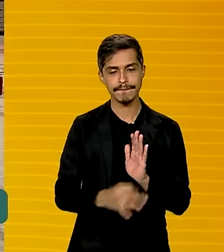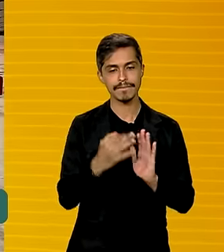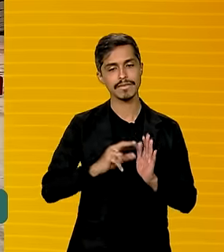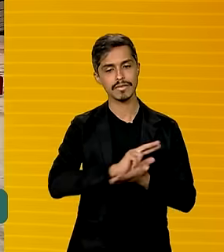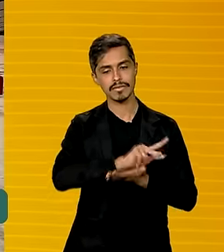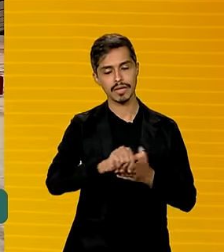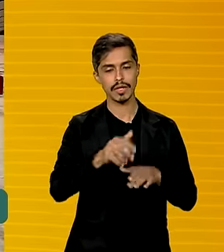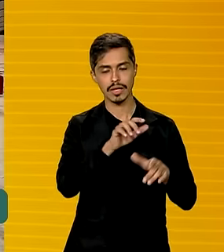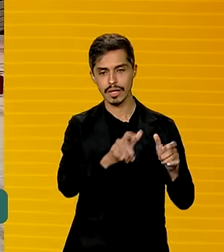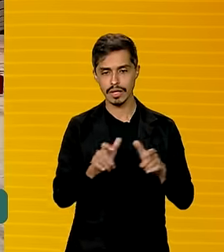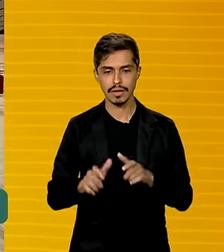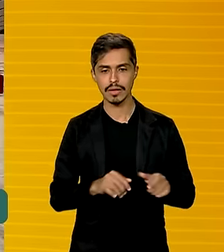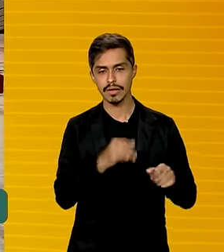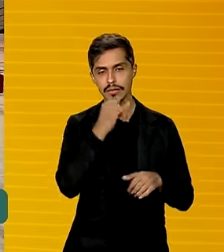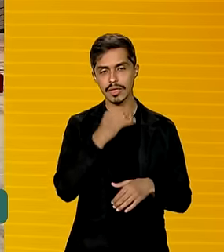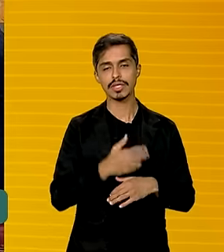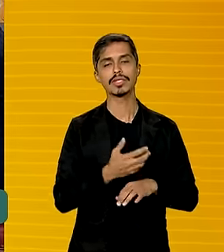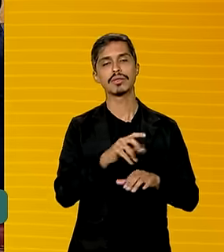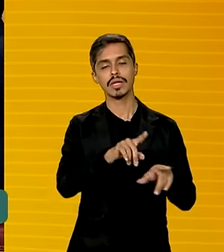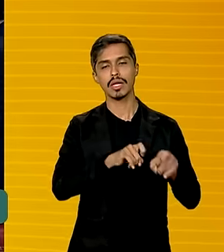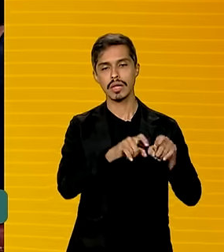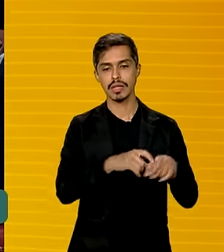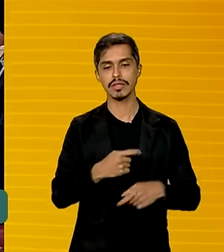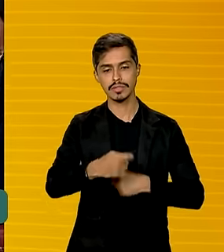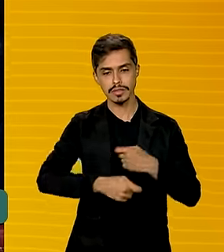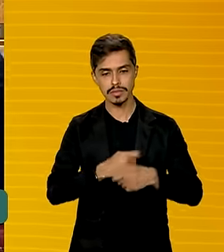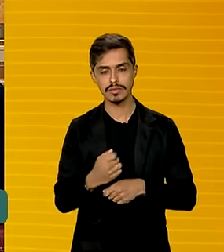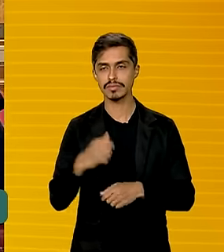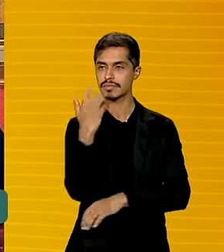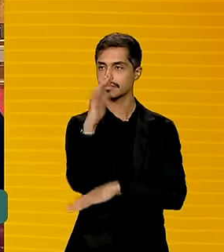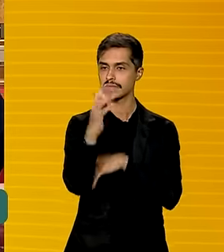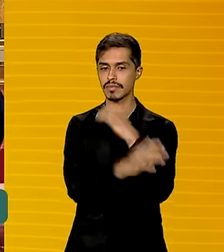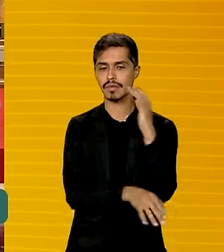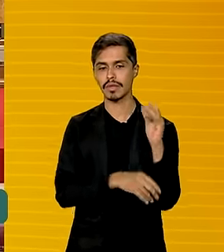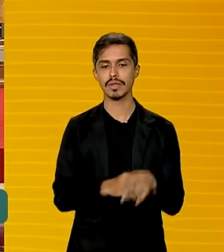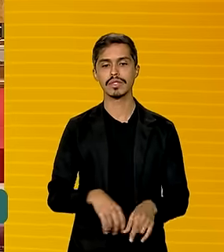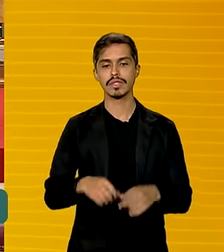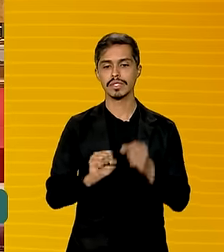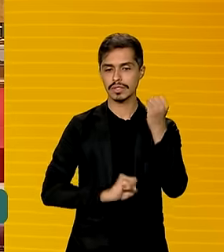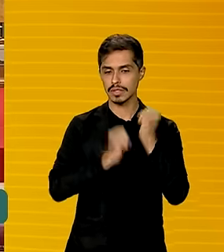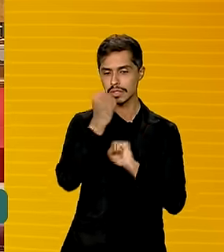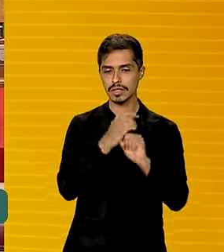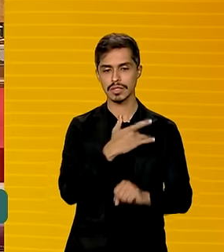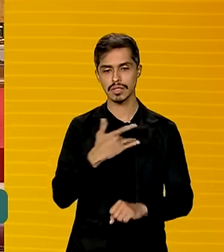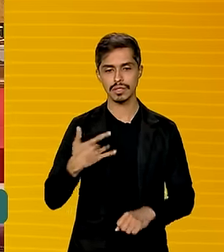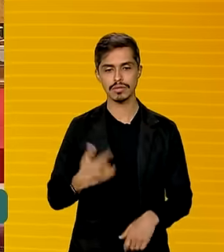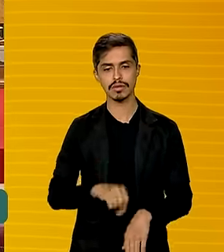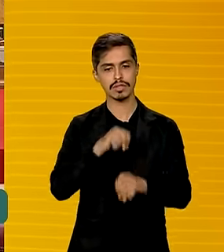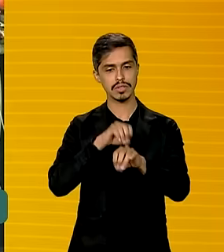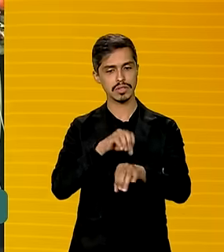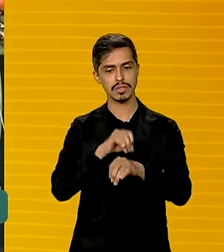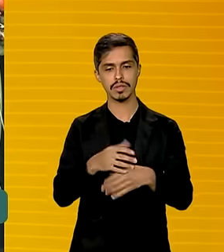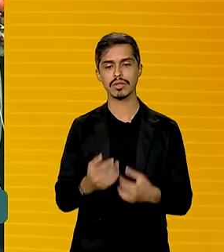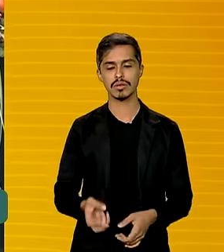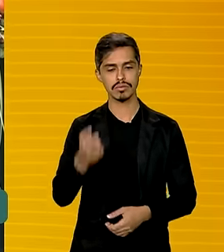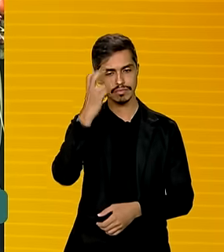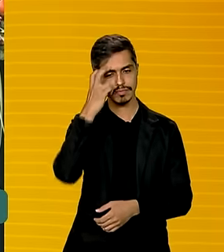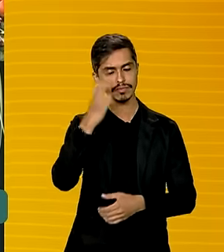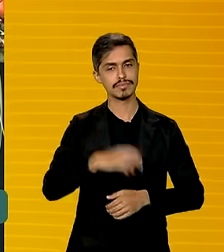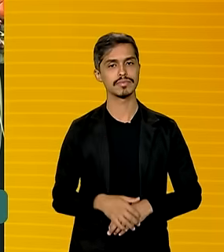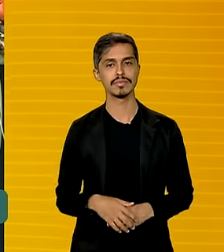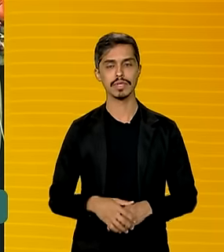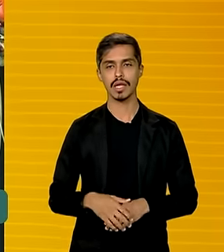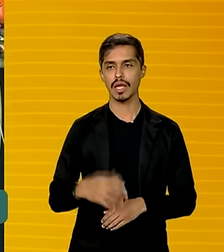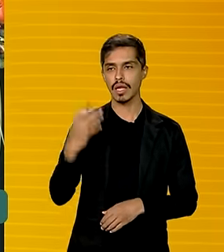áreas, como agricultura, finanças, meio ambiente, indústria, saúde, educação e cultura. A Alckmin